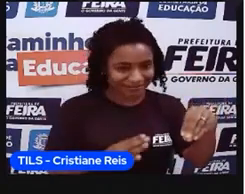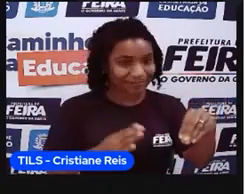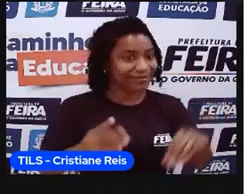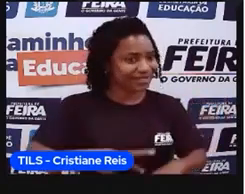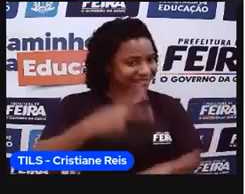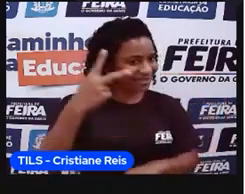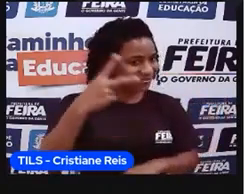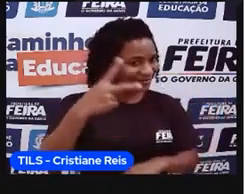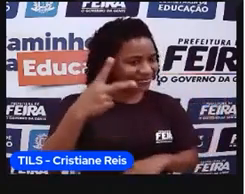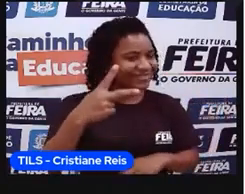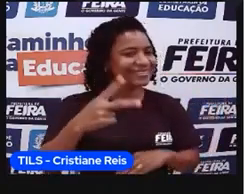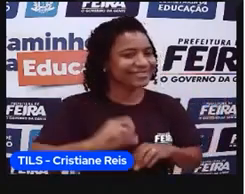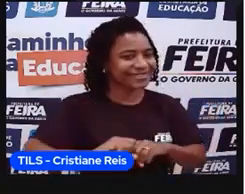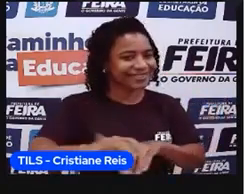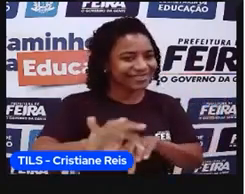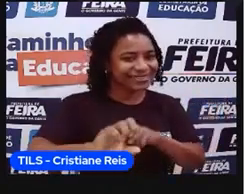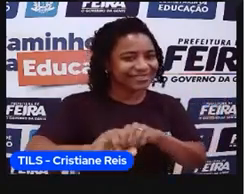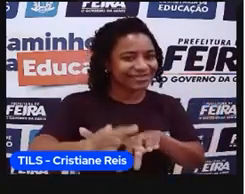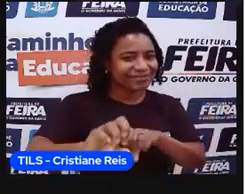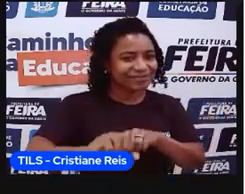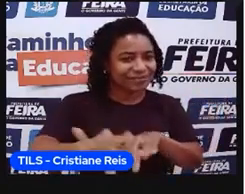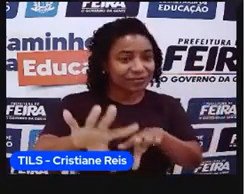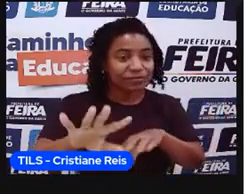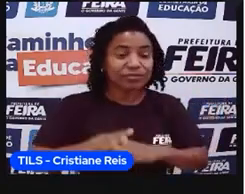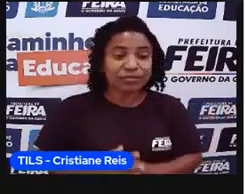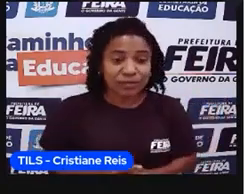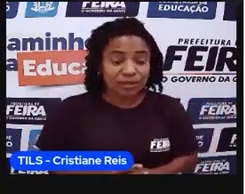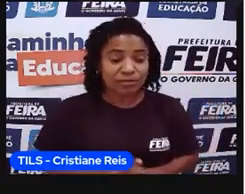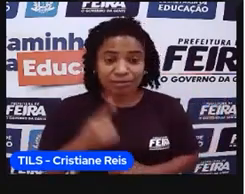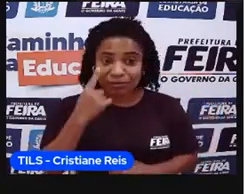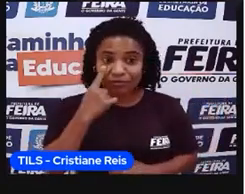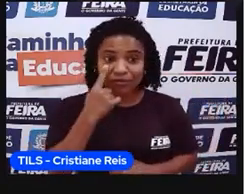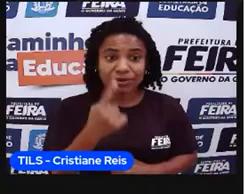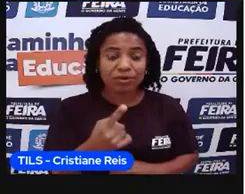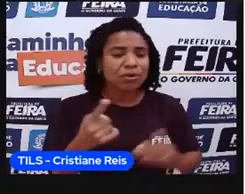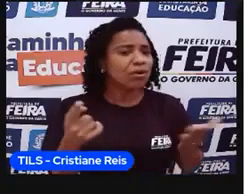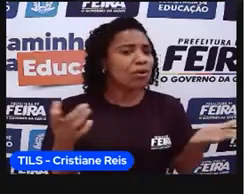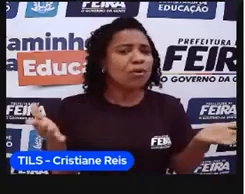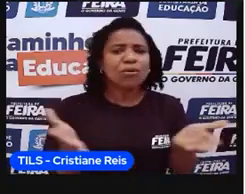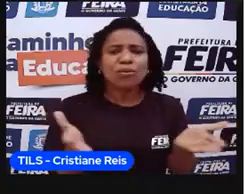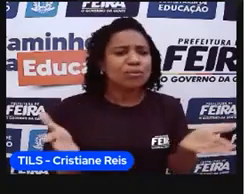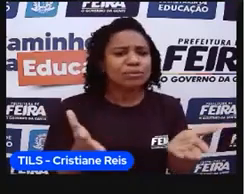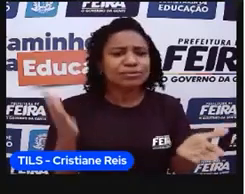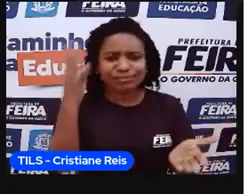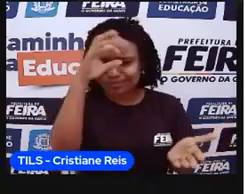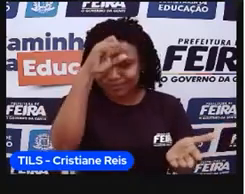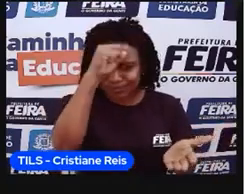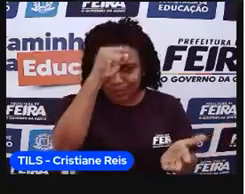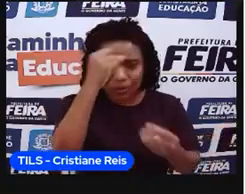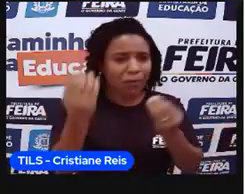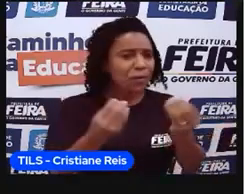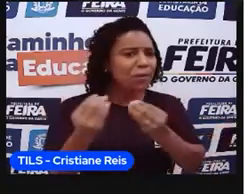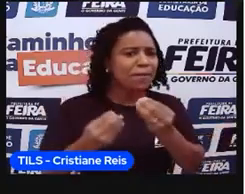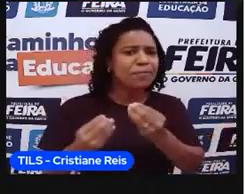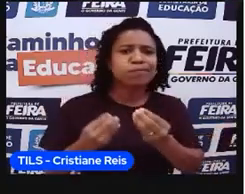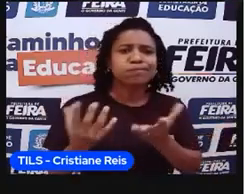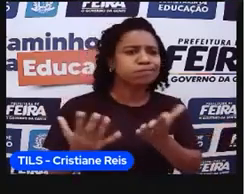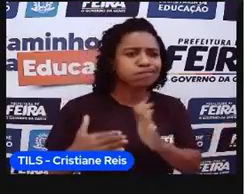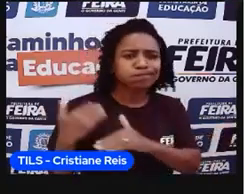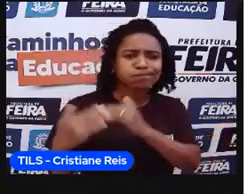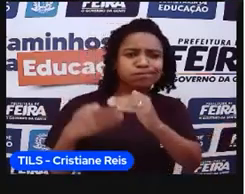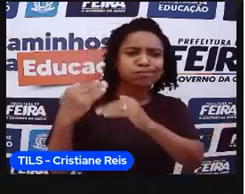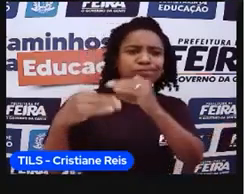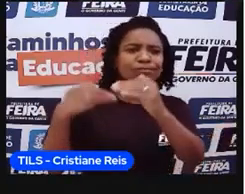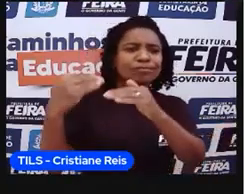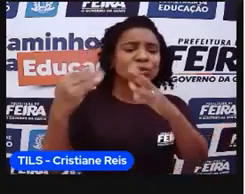essa é a segunda parte, né? Então, bora ver o que é tem de novo, né? O que é que... Como é que foi esse processo, né? De formação do